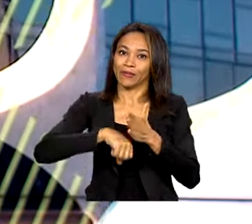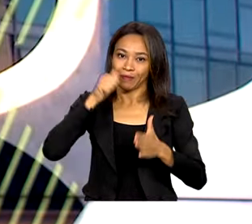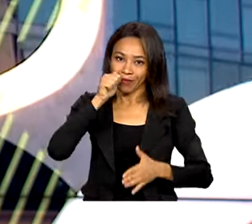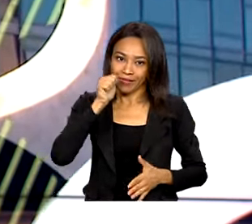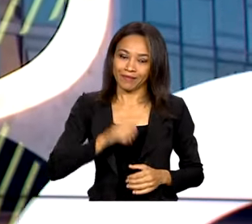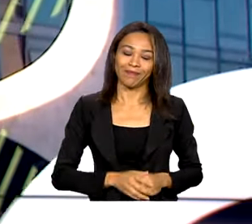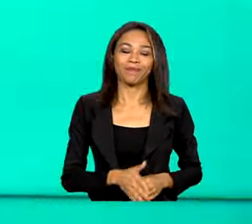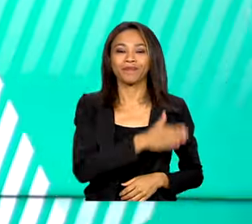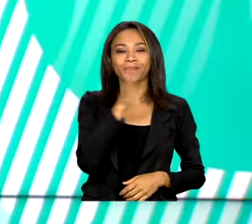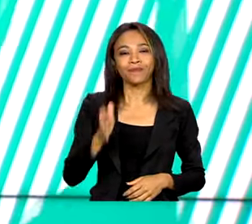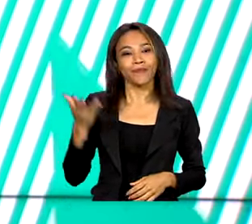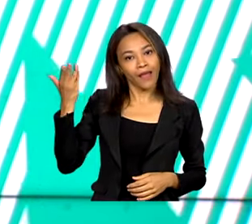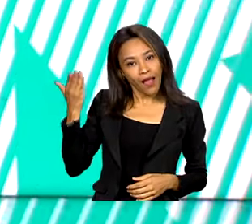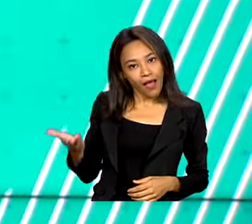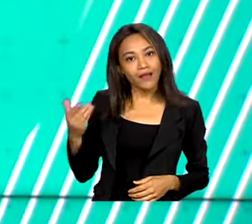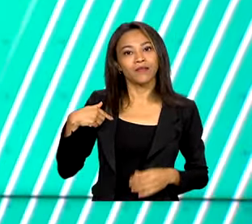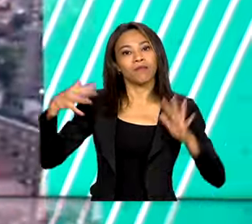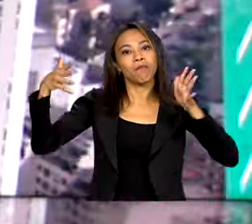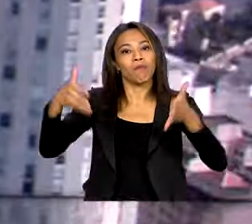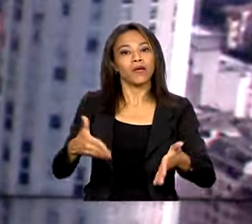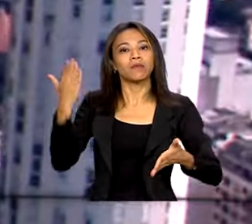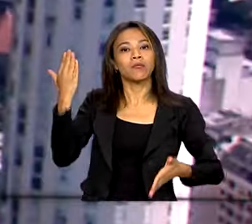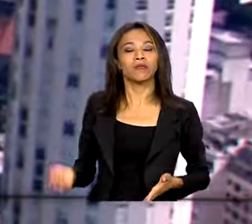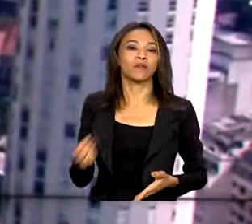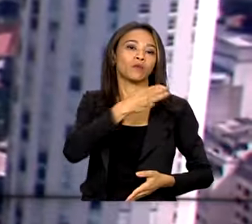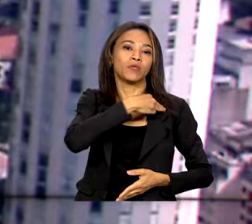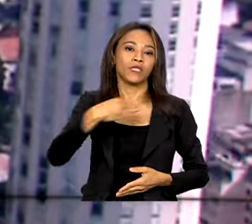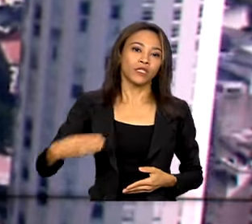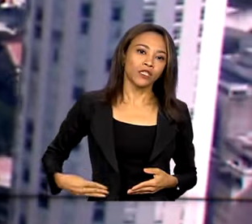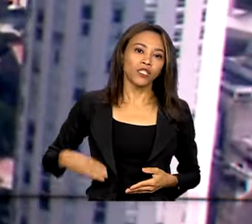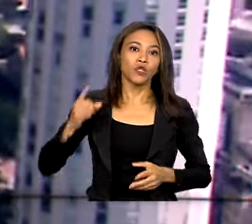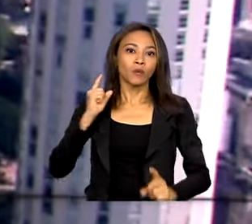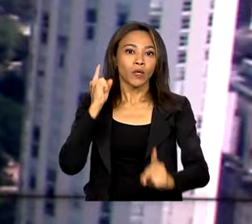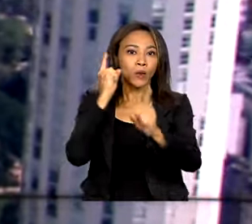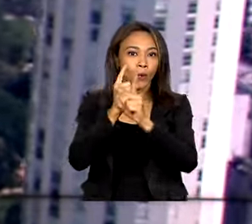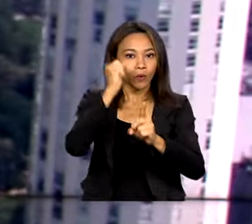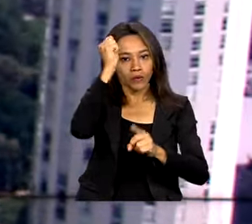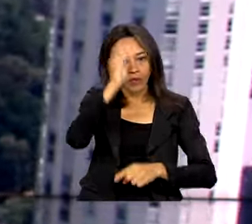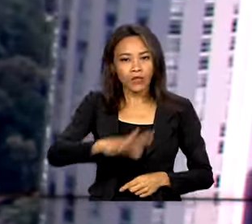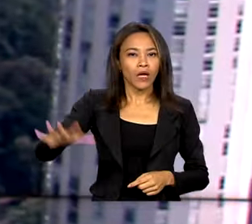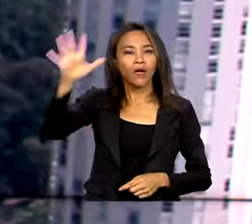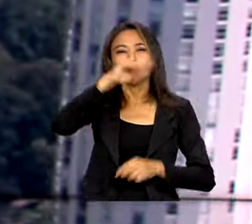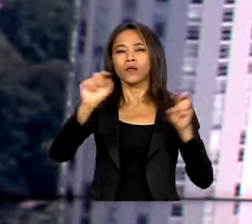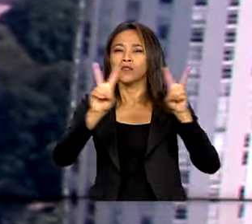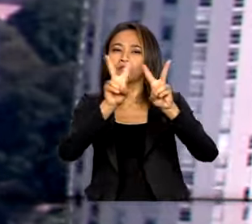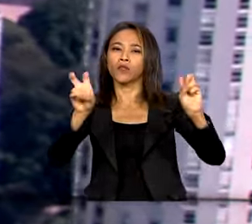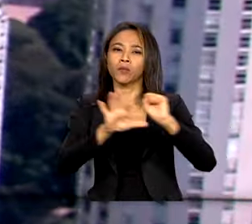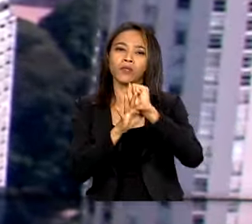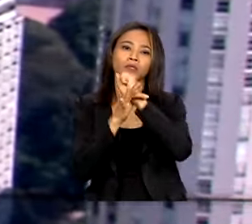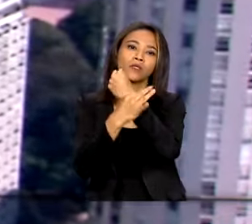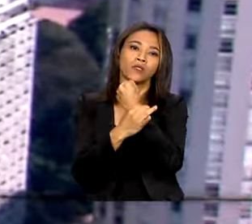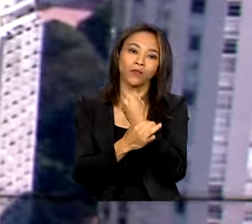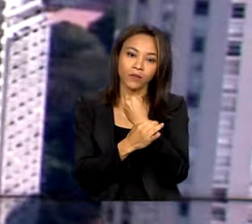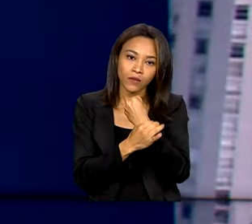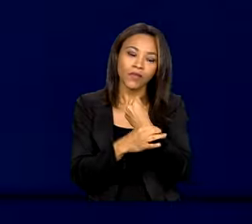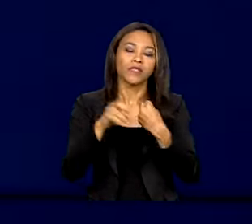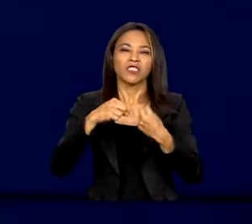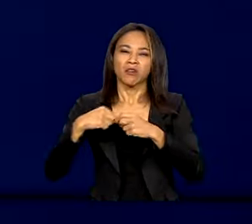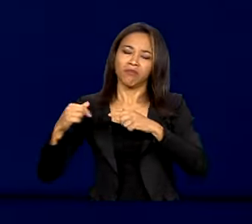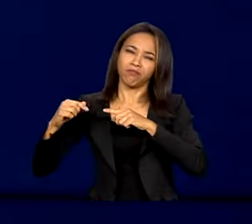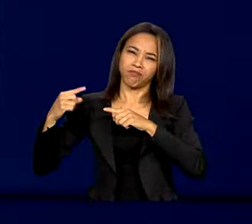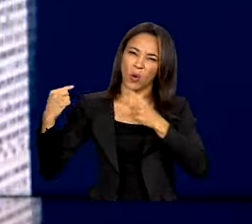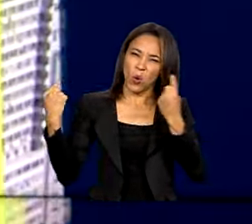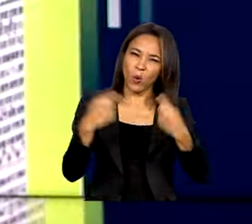Essa foi a participação do ministro Flávio Dino no Encontro Nacional sobre Segurança Pública e o Enfrentamento à Violência